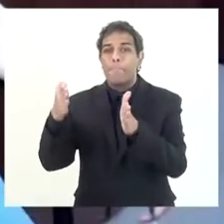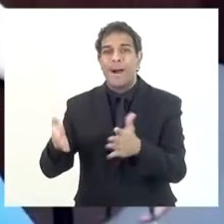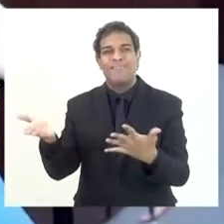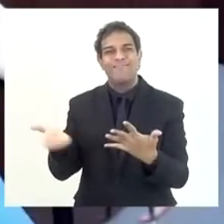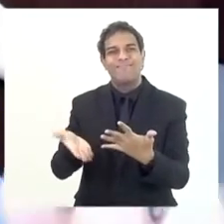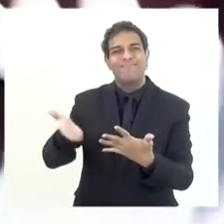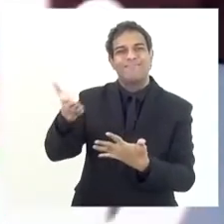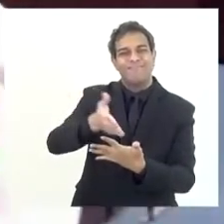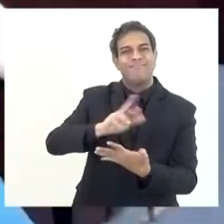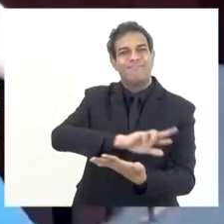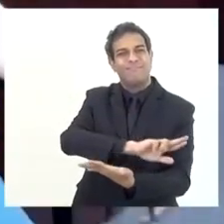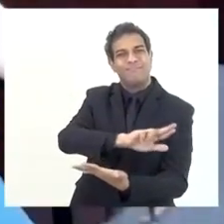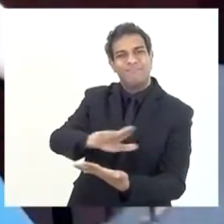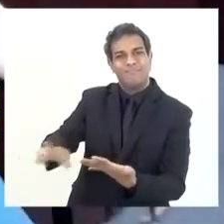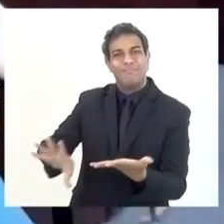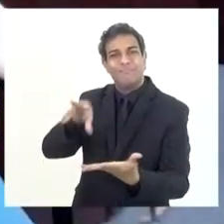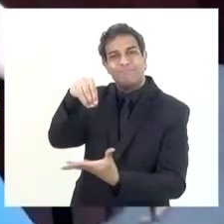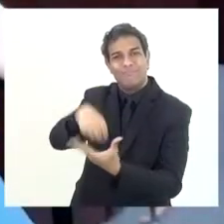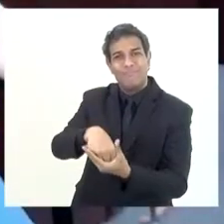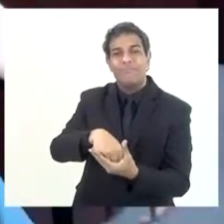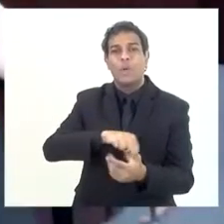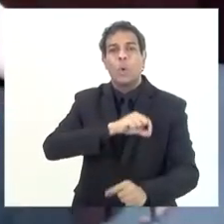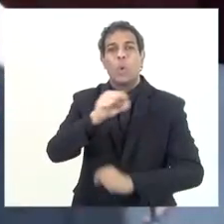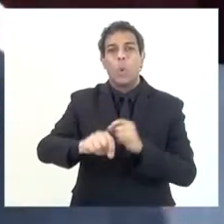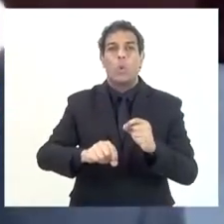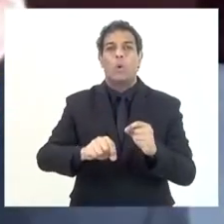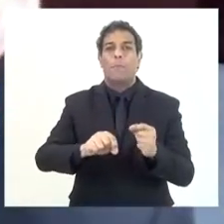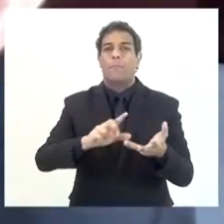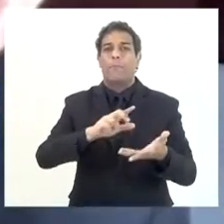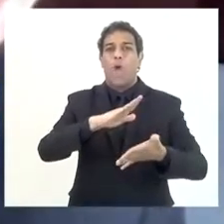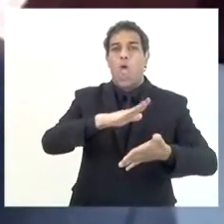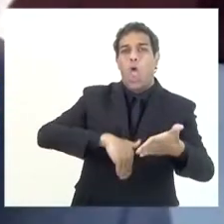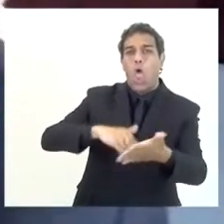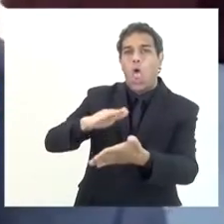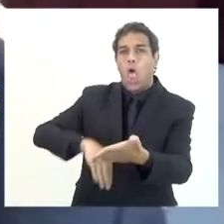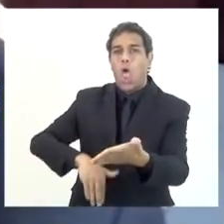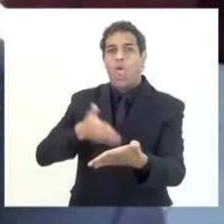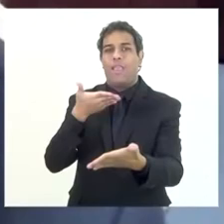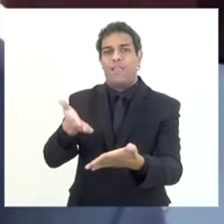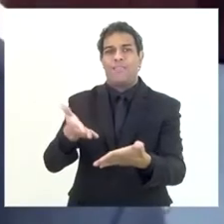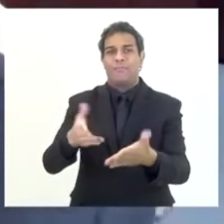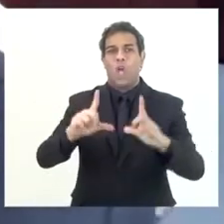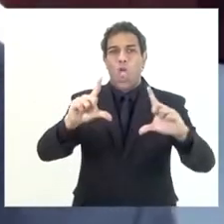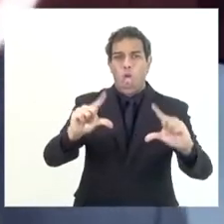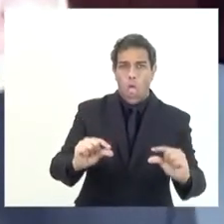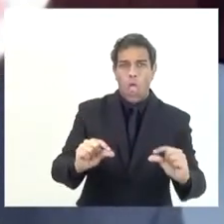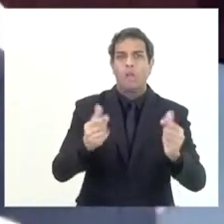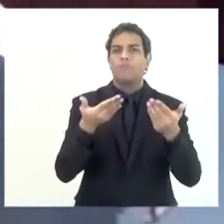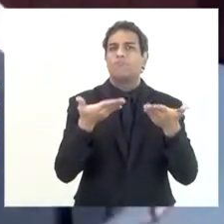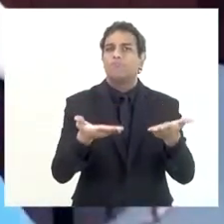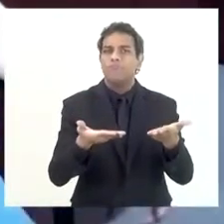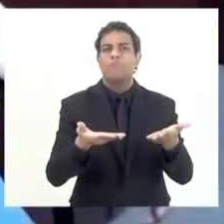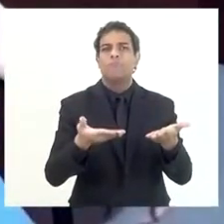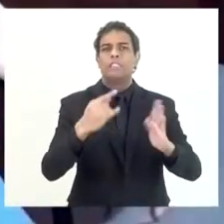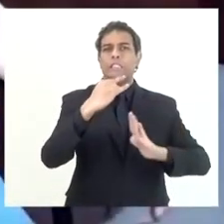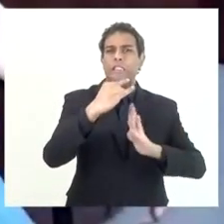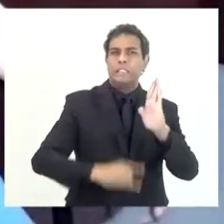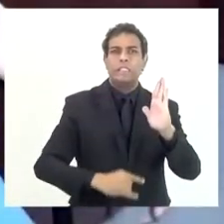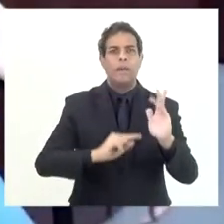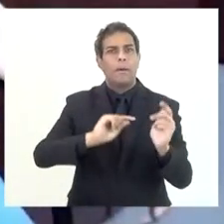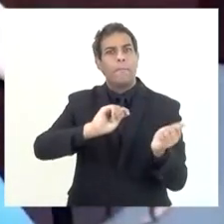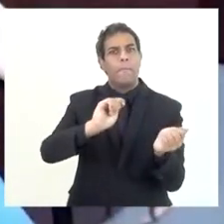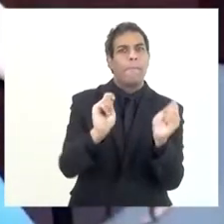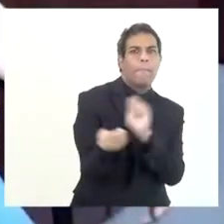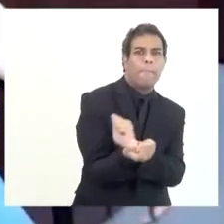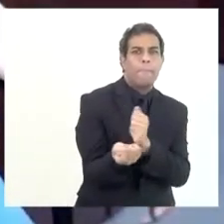geraram um represamento da inscrição, que me parece que é essa baixa, e depois você jogou tudo